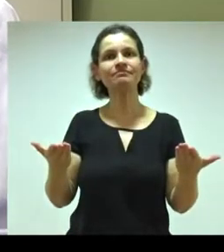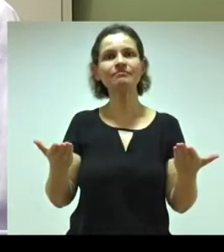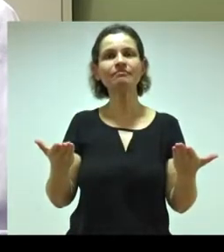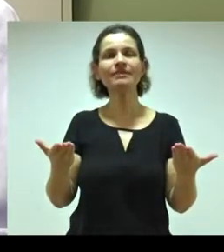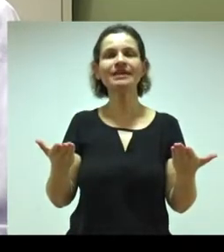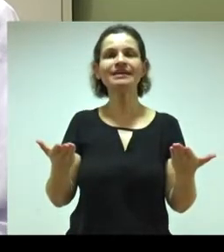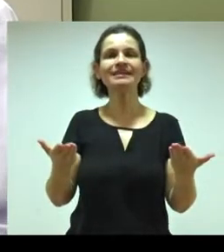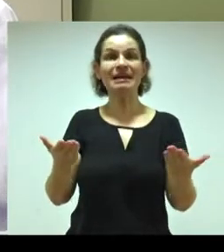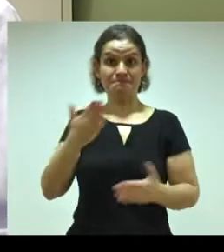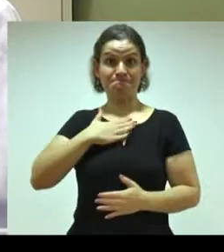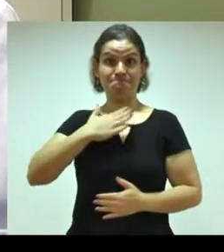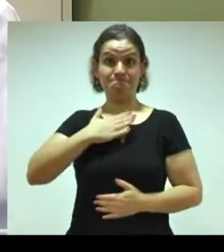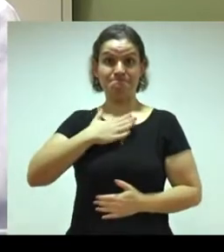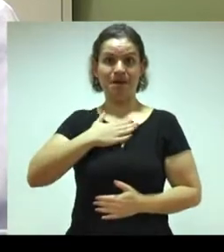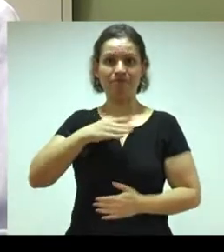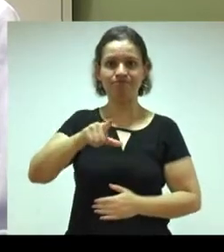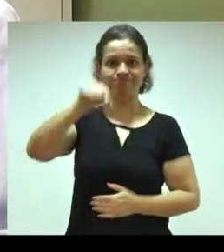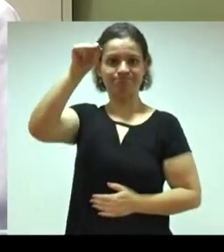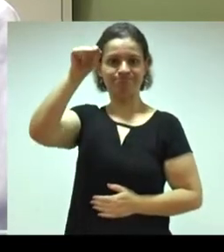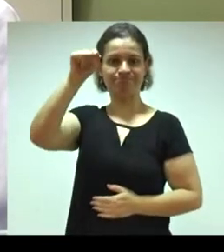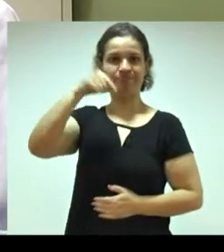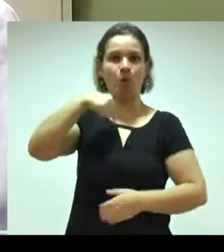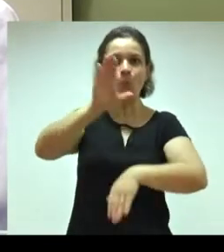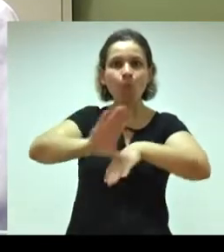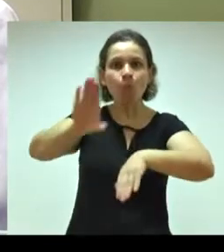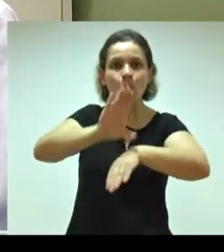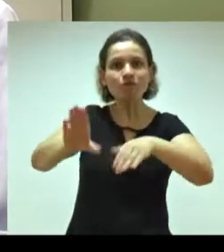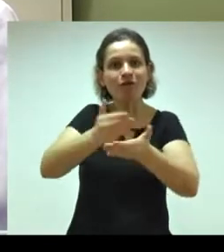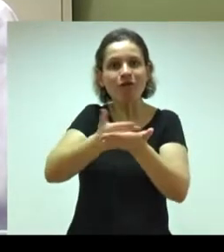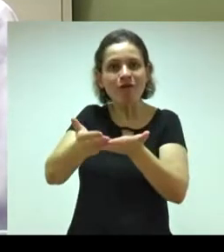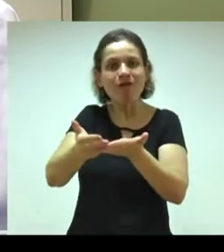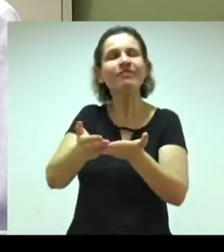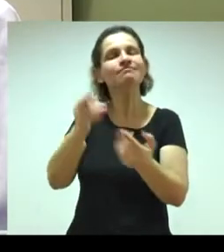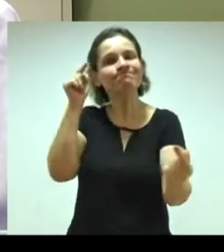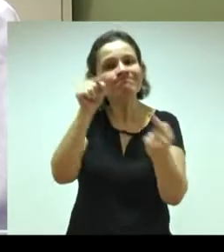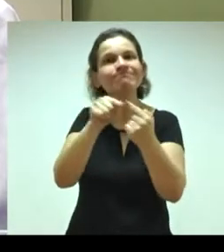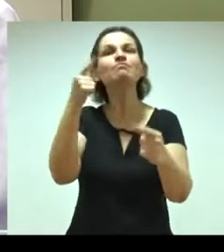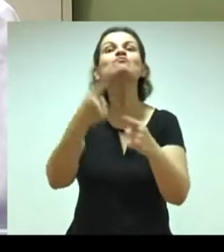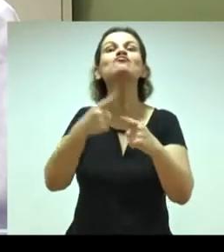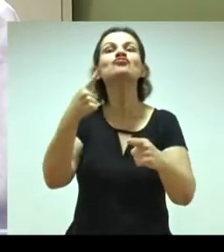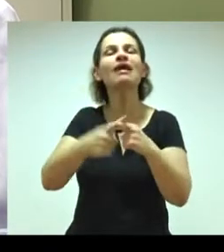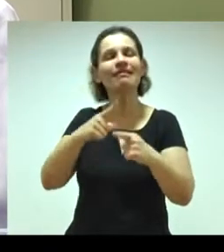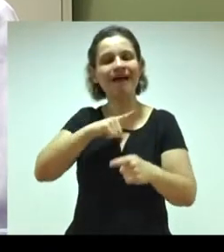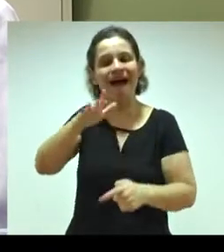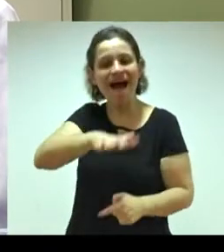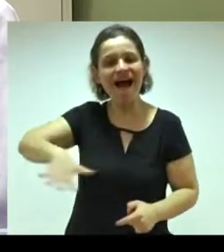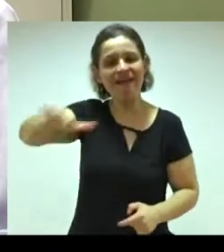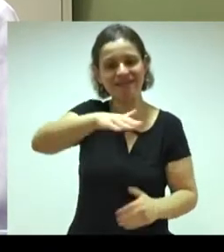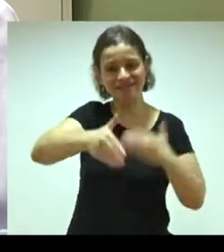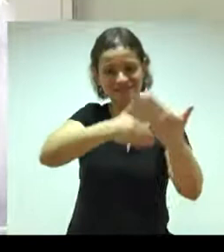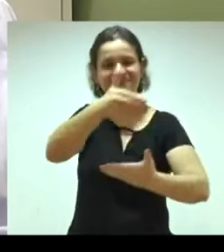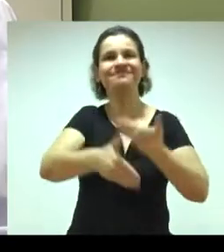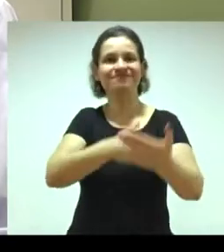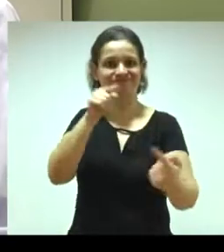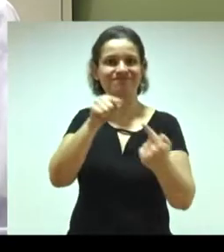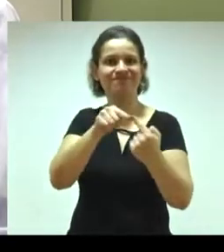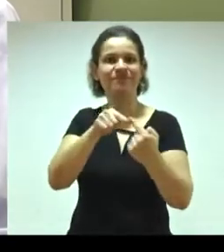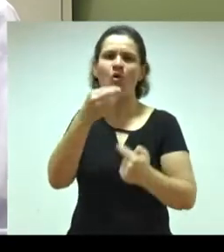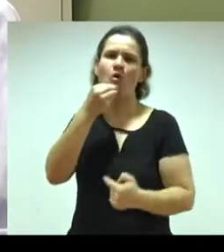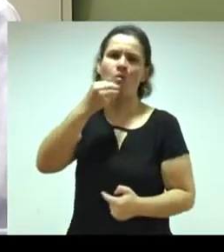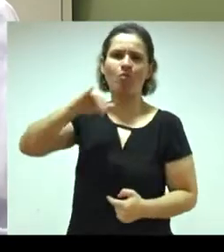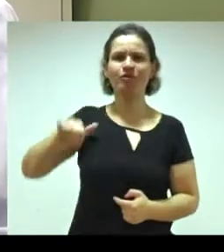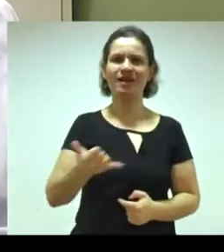a minha opção de escolher esse curso inicial foi justamente por estar nessa área do desenvolvimento. A